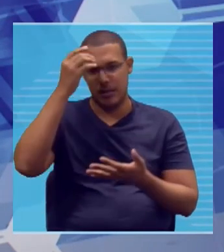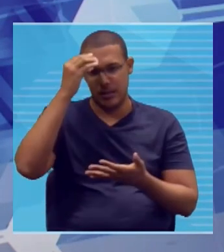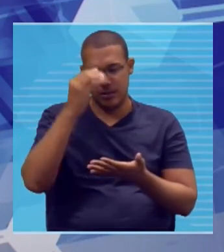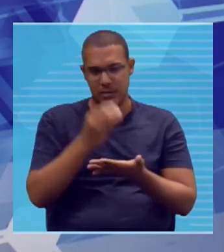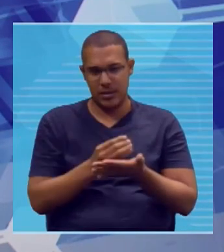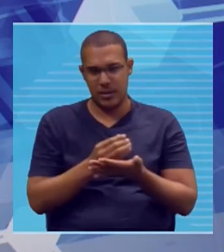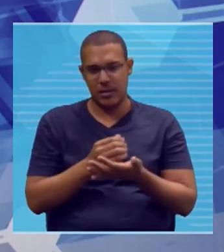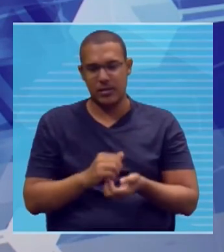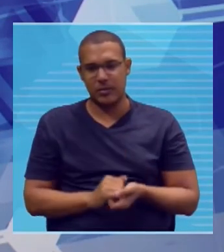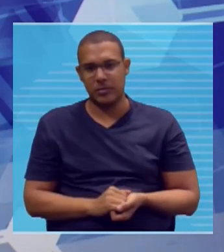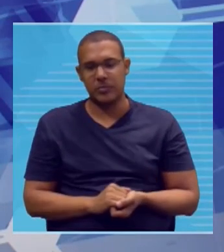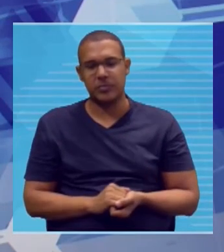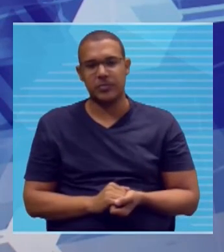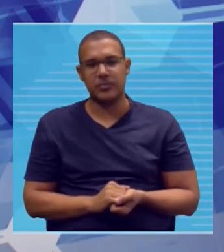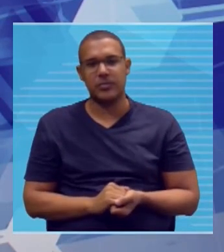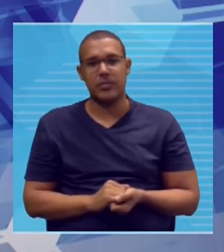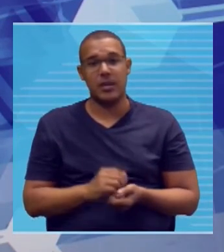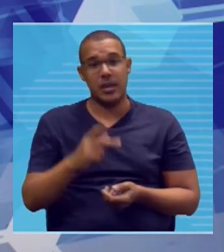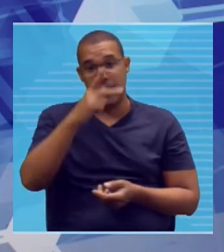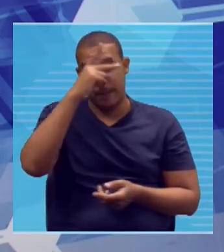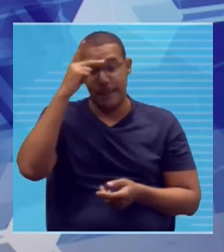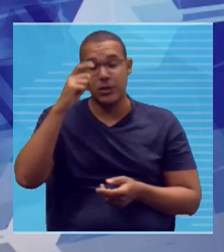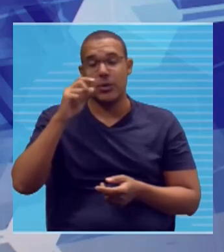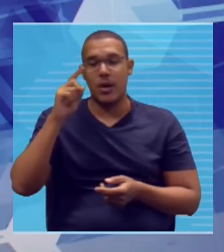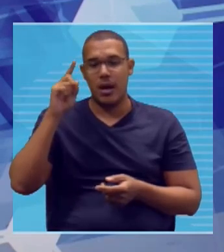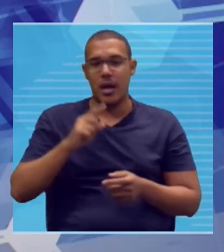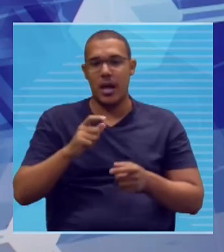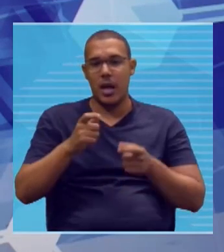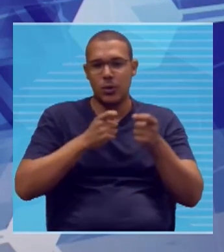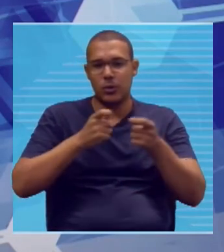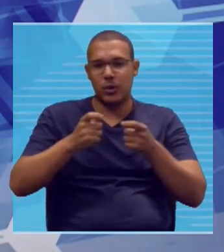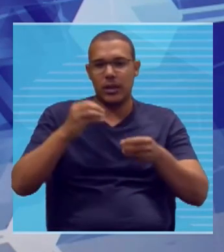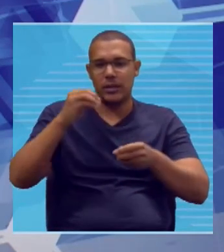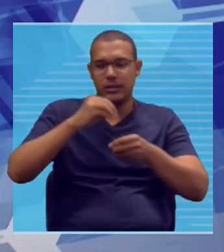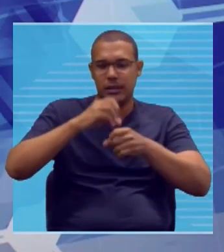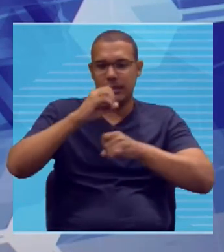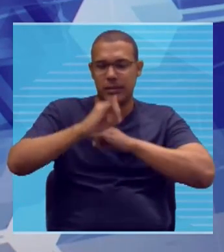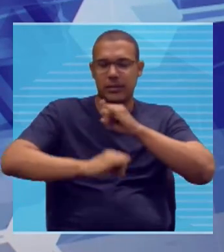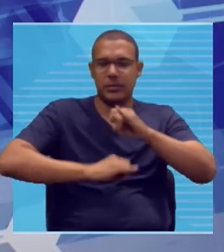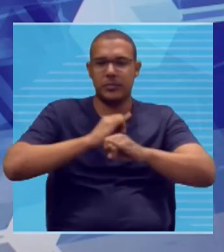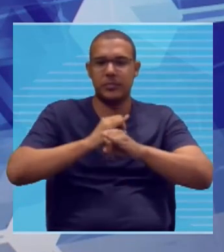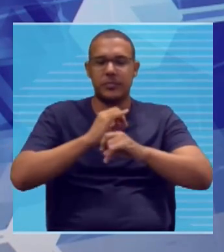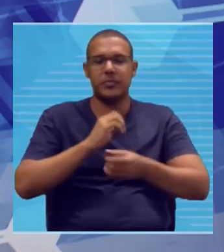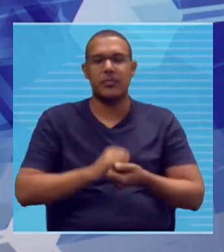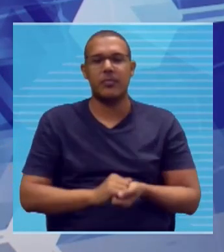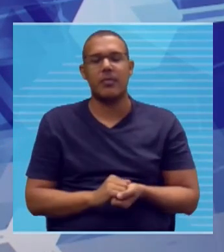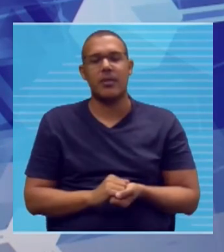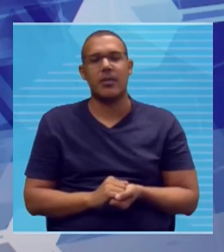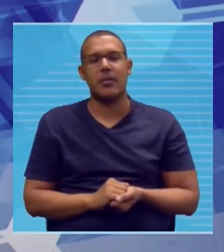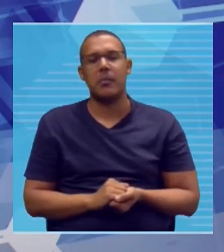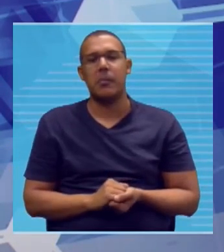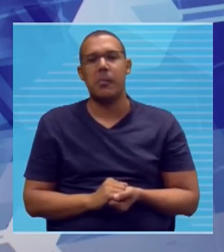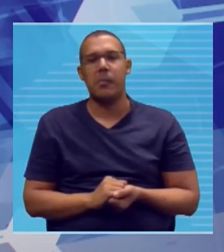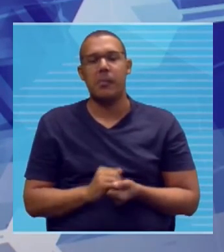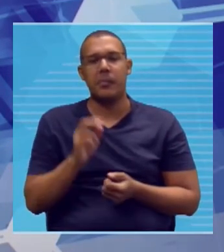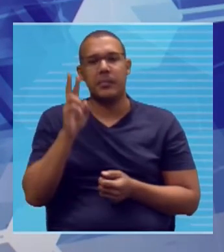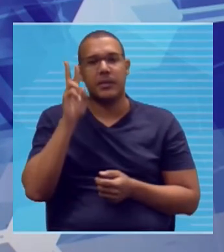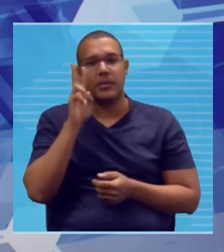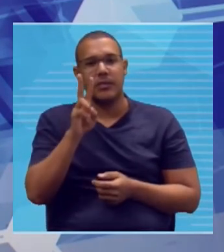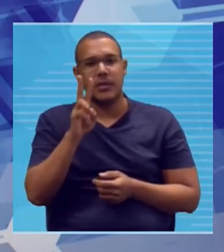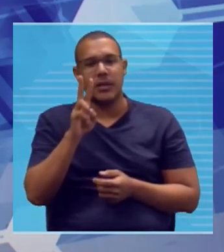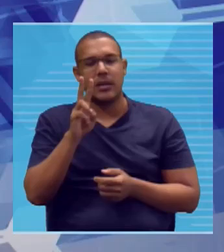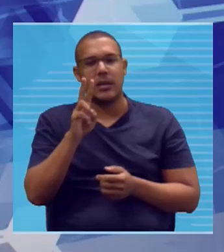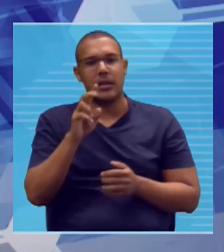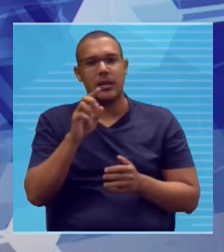é de fato manipulado no ambiente digital, tá? E veja se também as propostas de